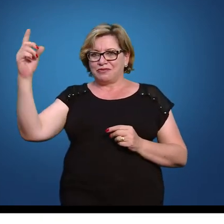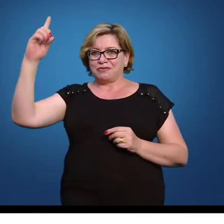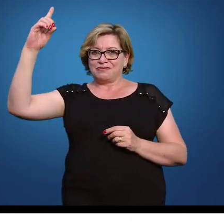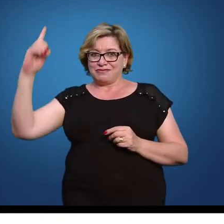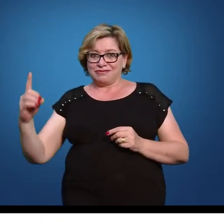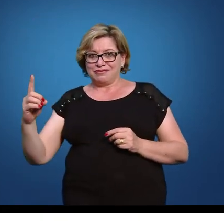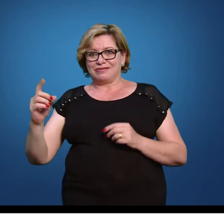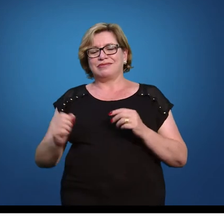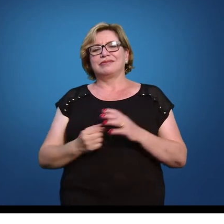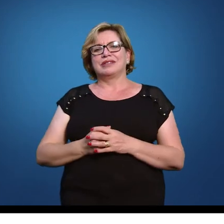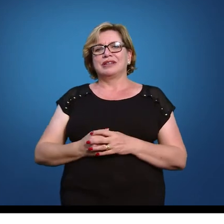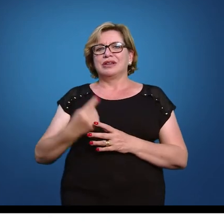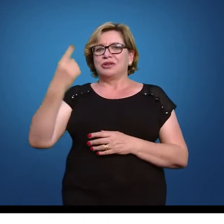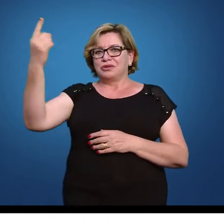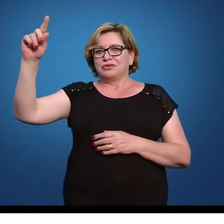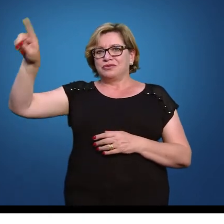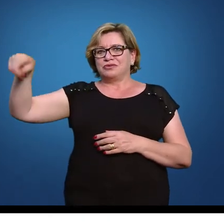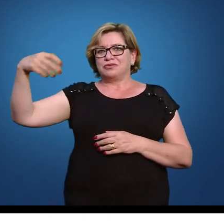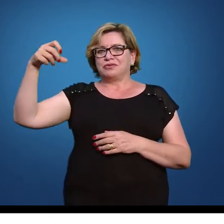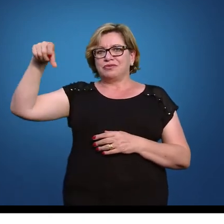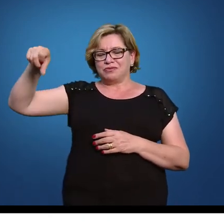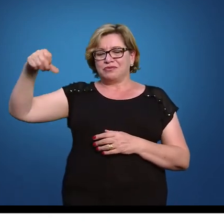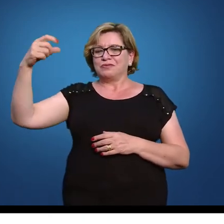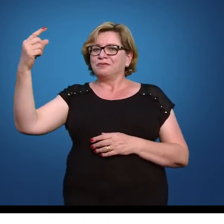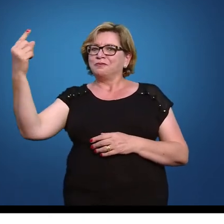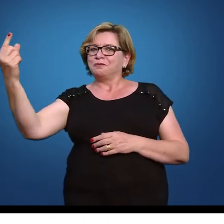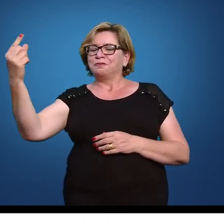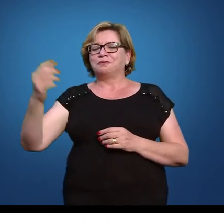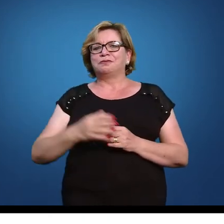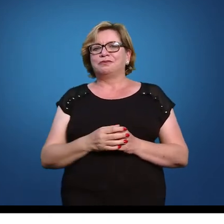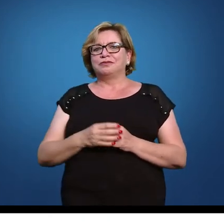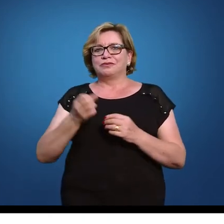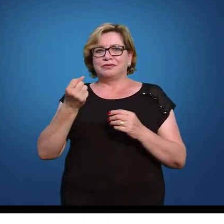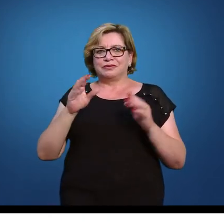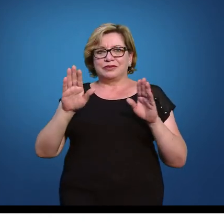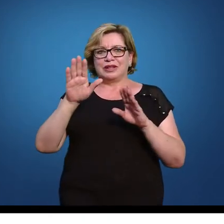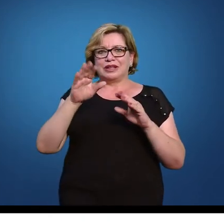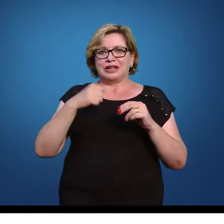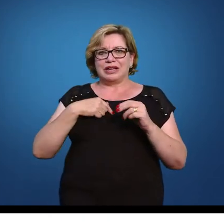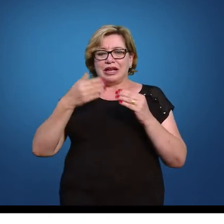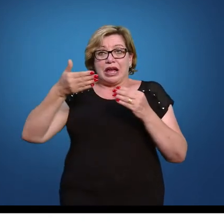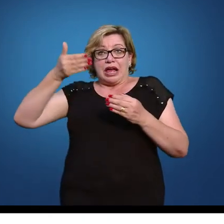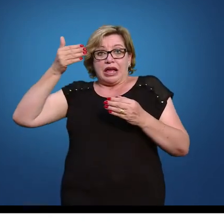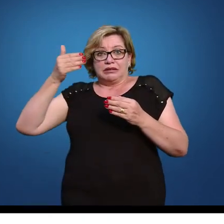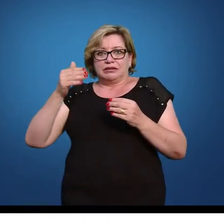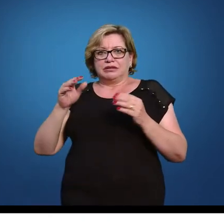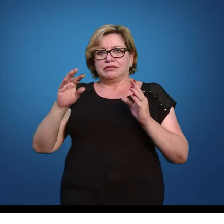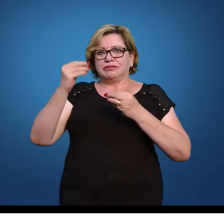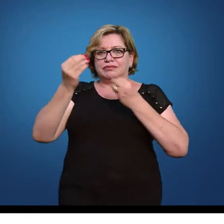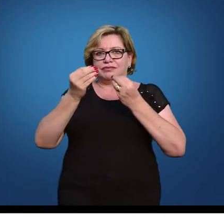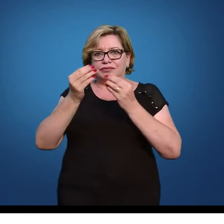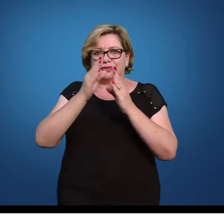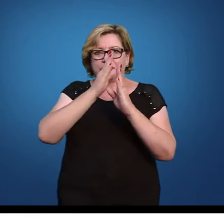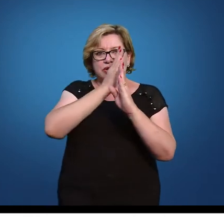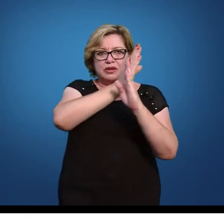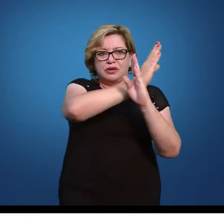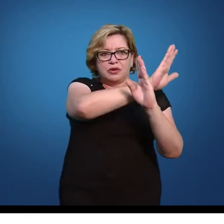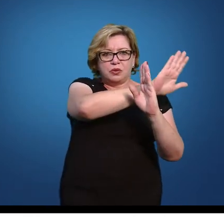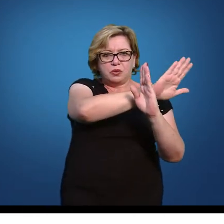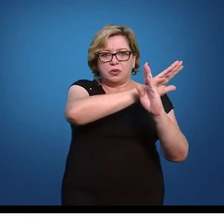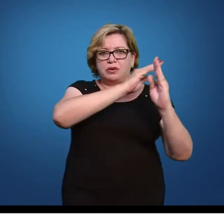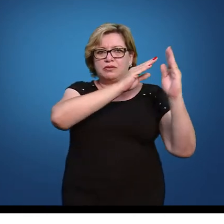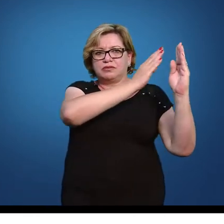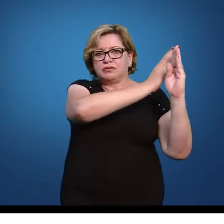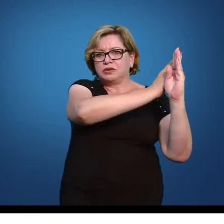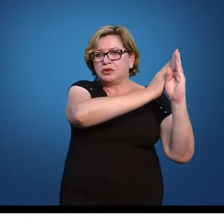direito 1,91 se o meu interesse antes era do 38 ao